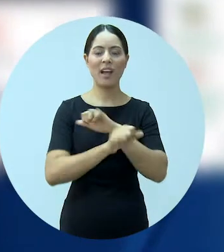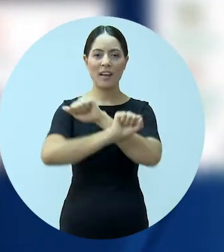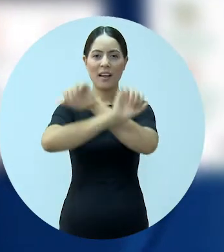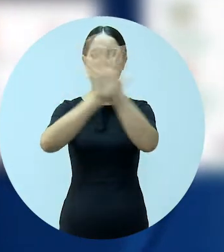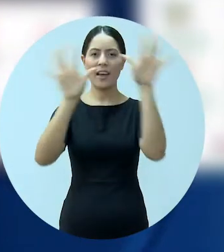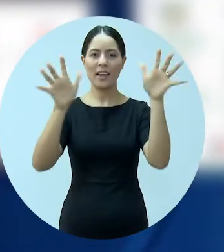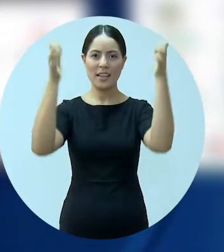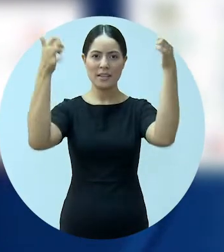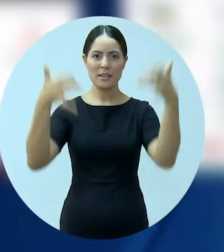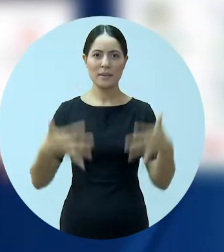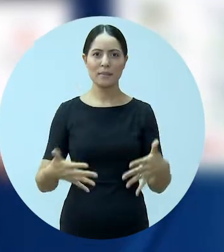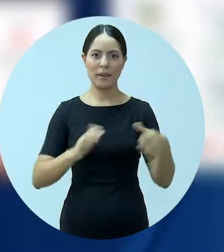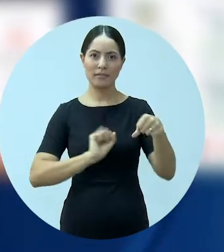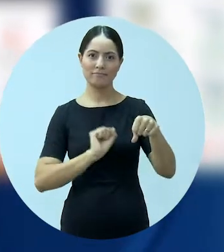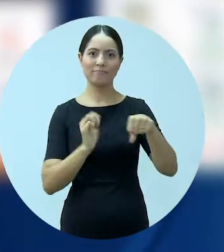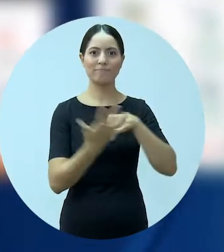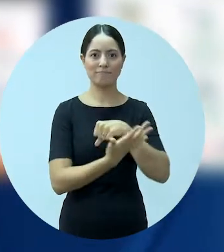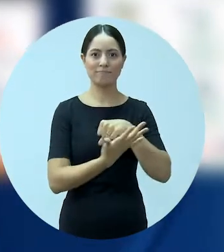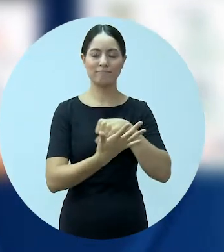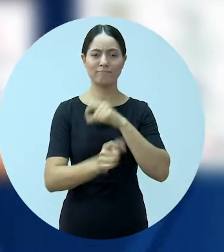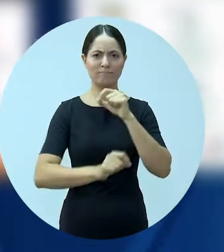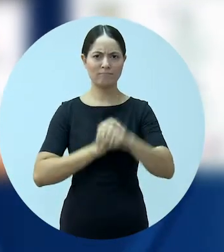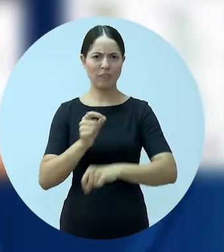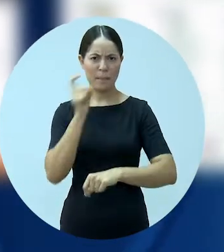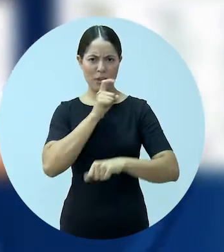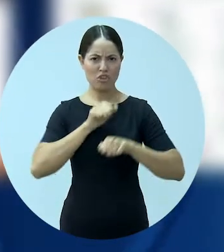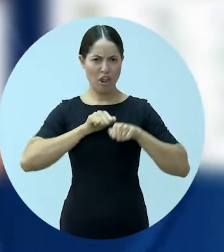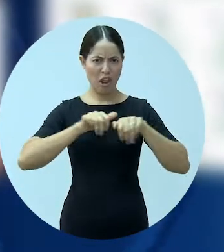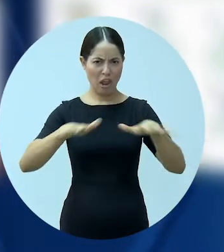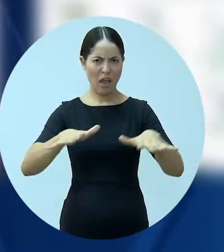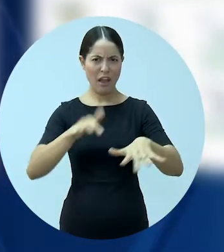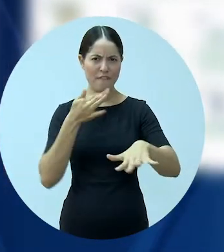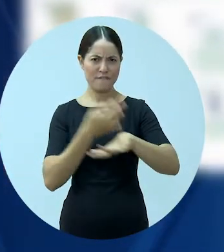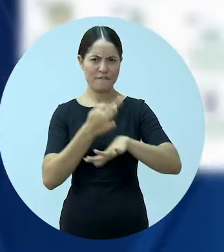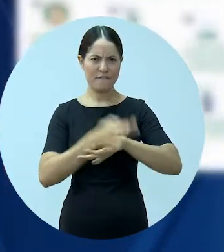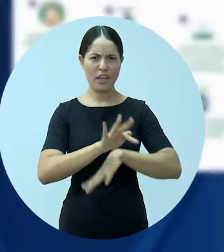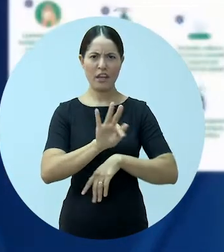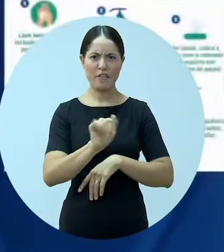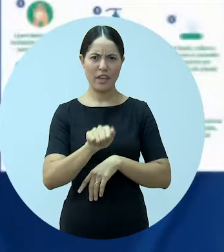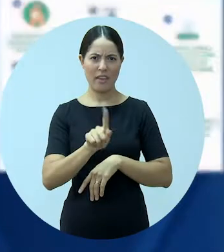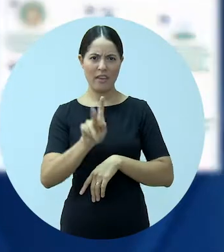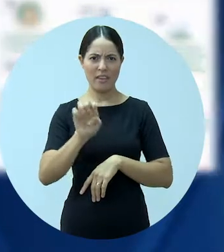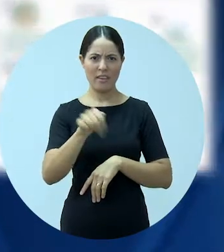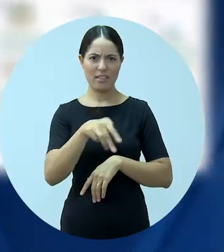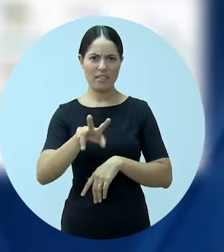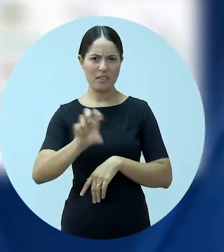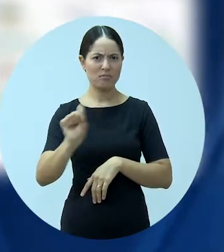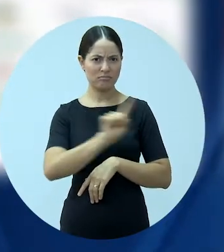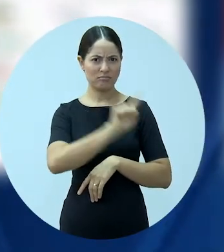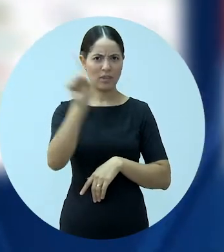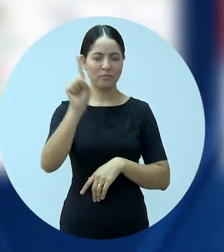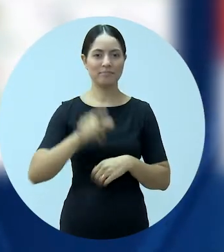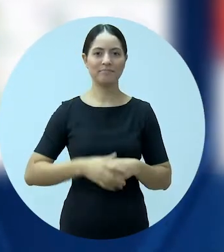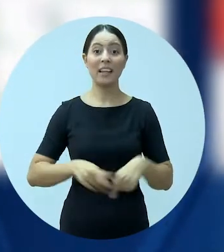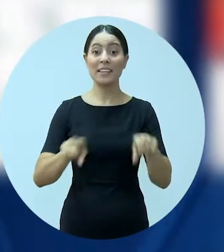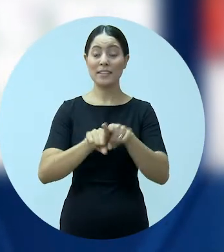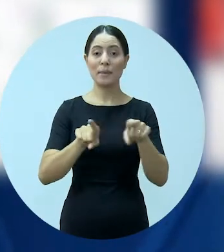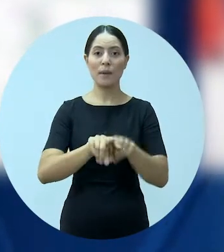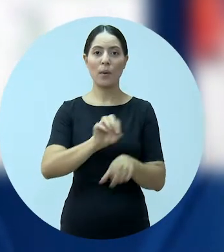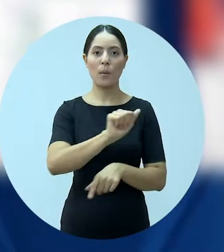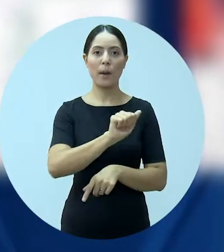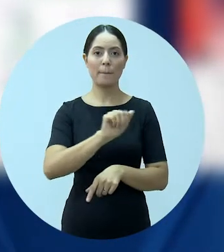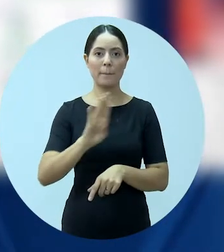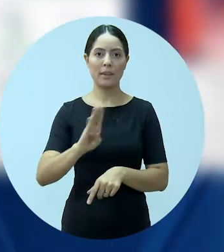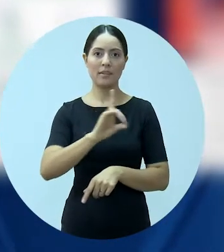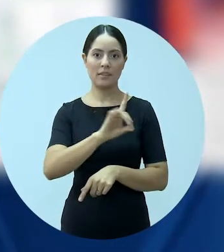canais oficiais para esclarecimentos sobre o Covid-19. Fake news, não. A Ordem dos Advogados do